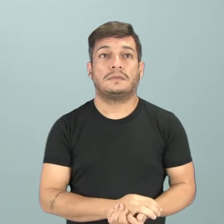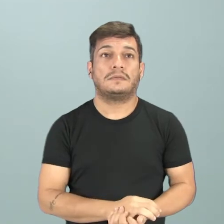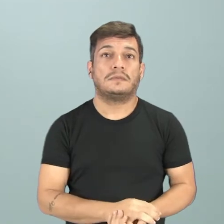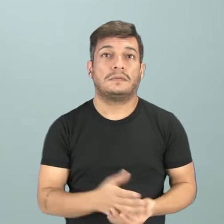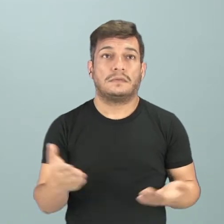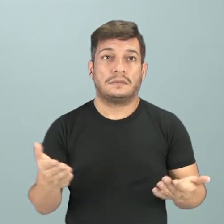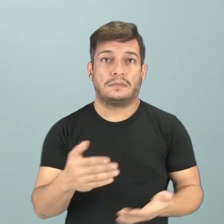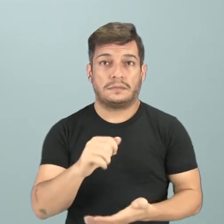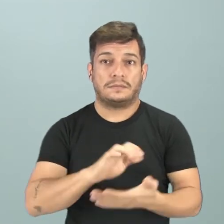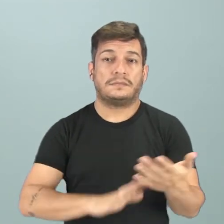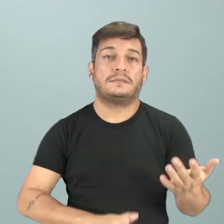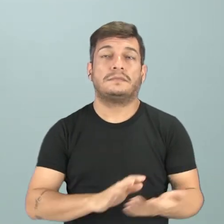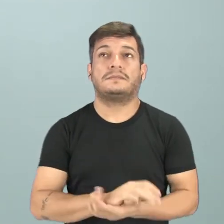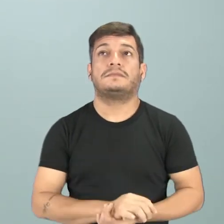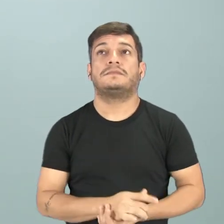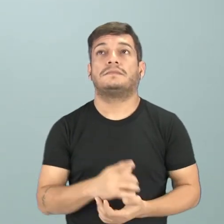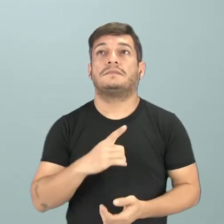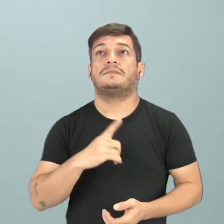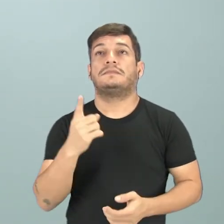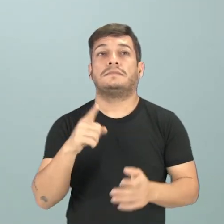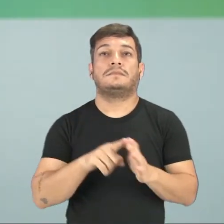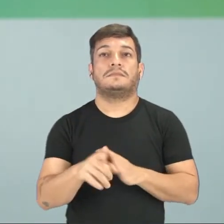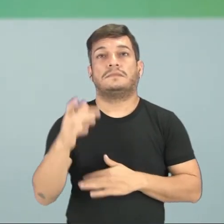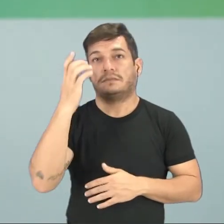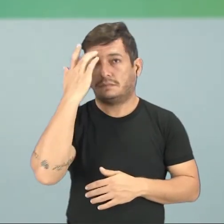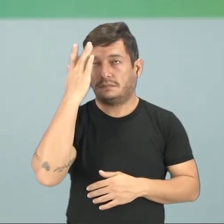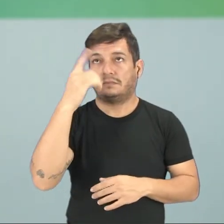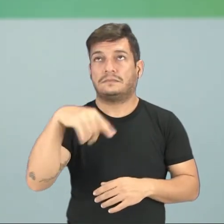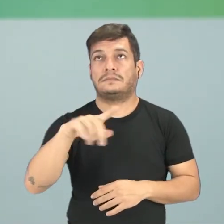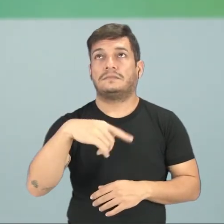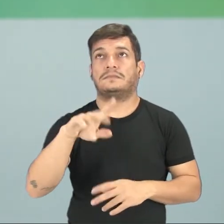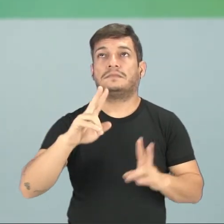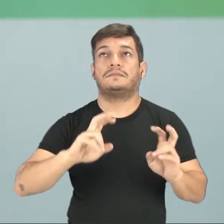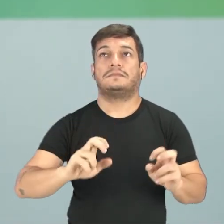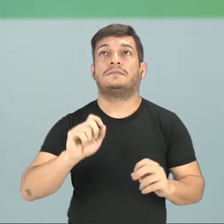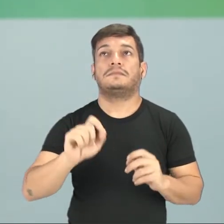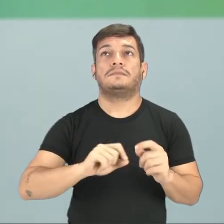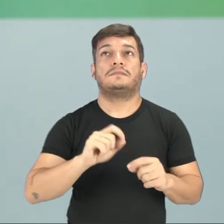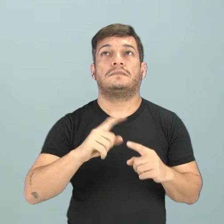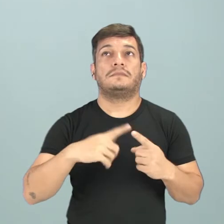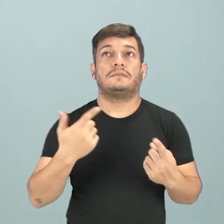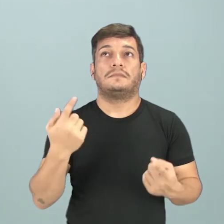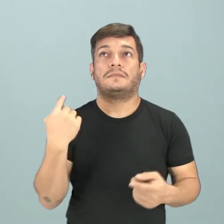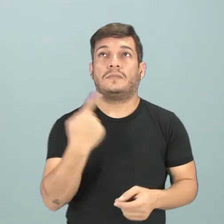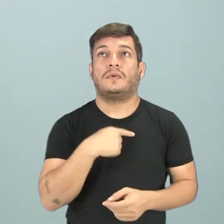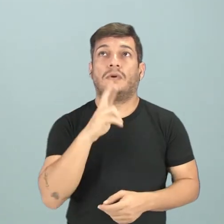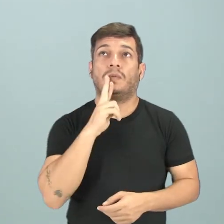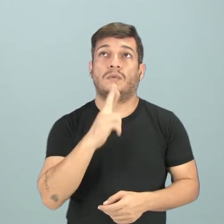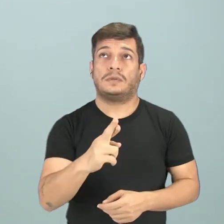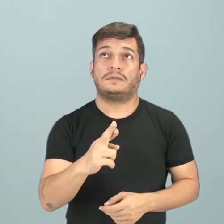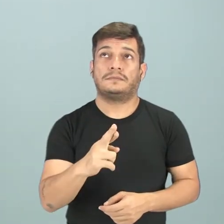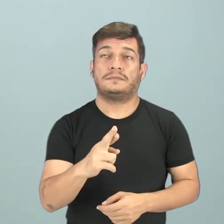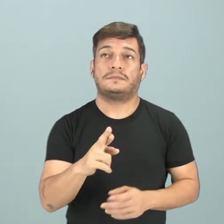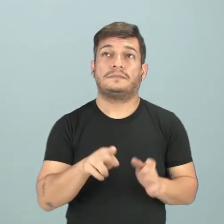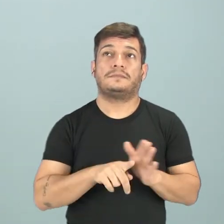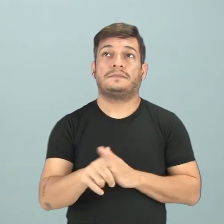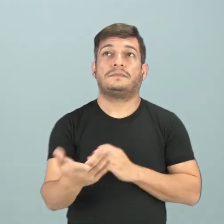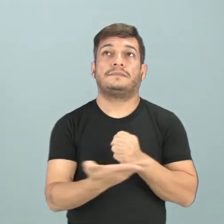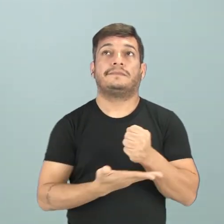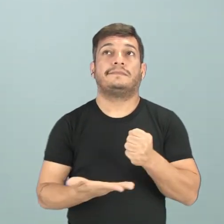exercitar? Tem uma questão bem fácil para vocês, mas nós vamos responder esta questão